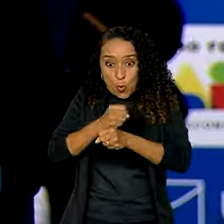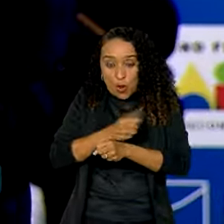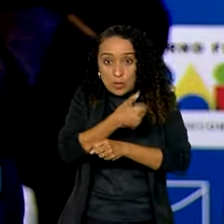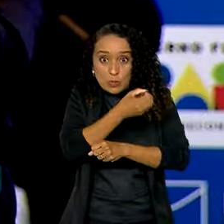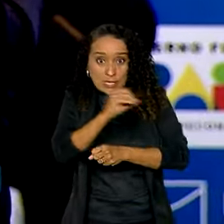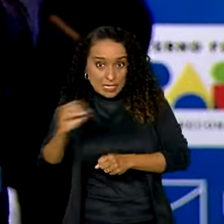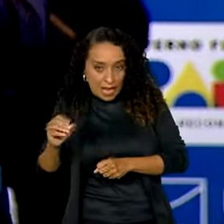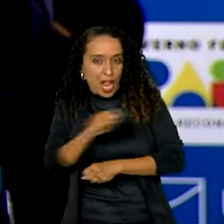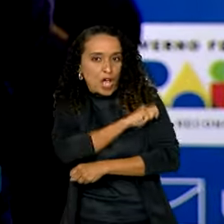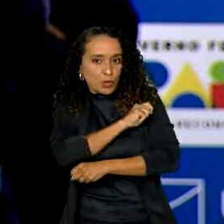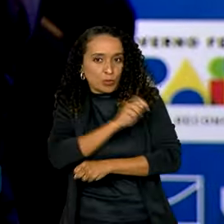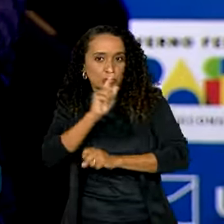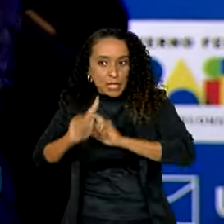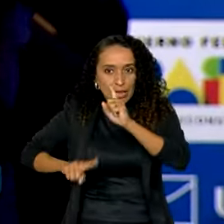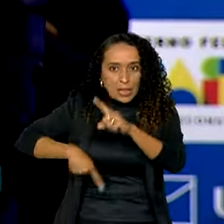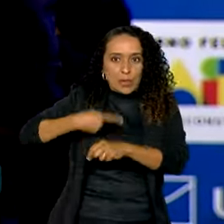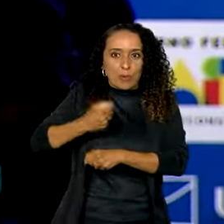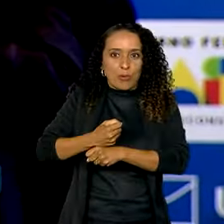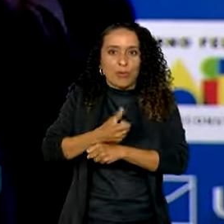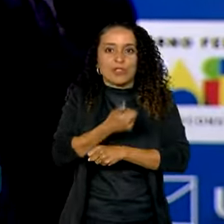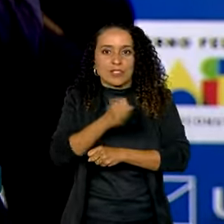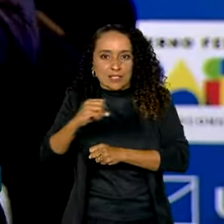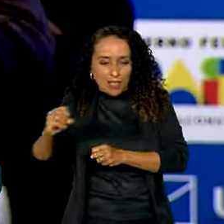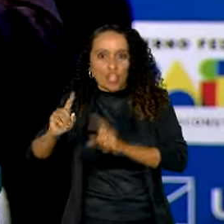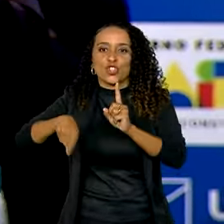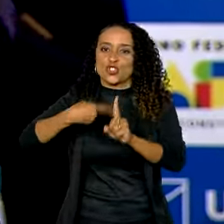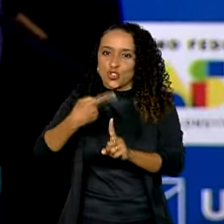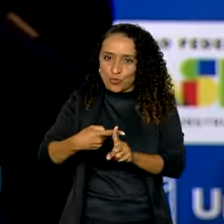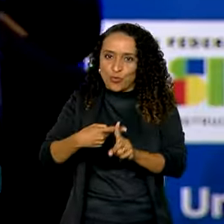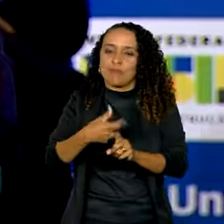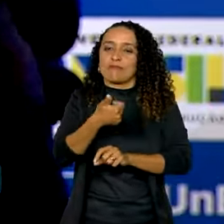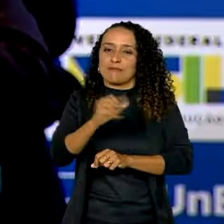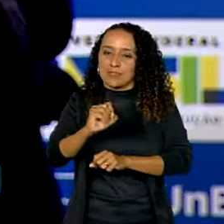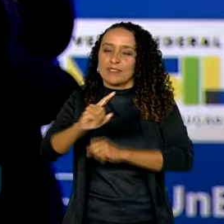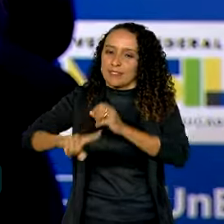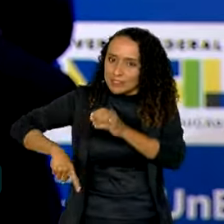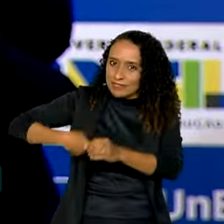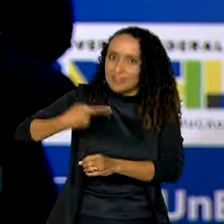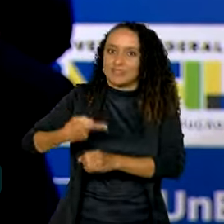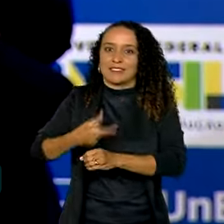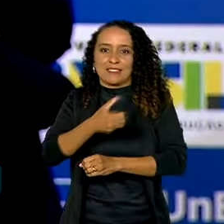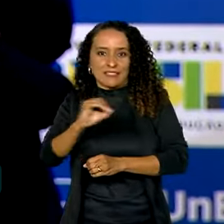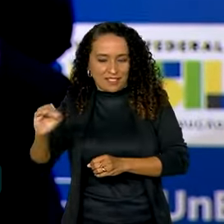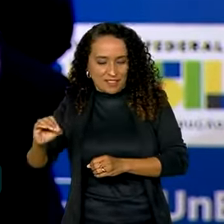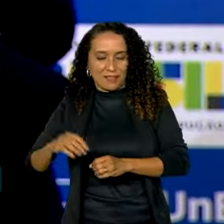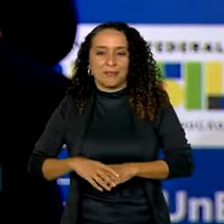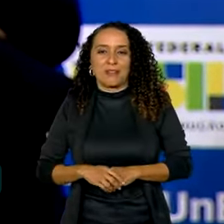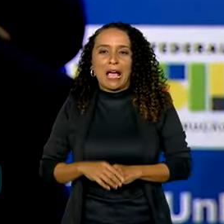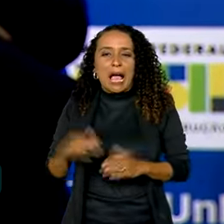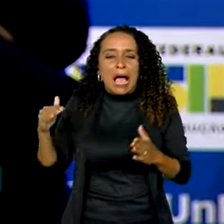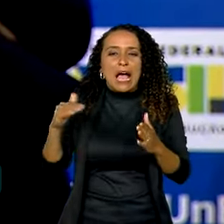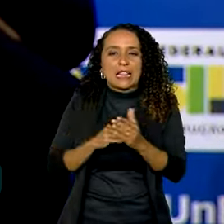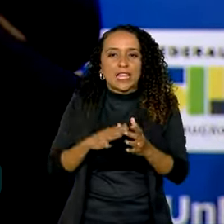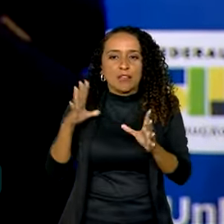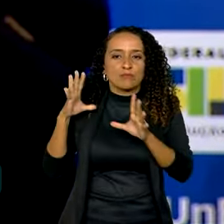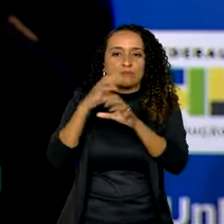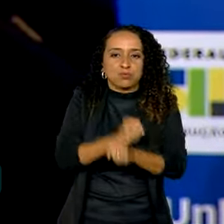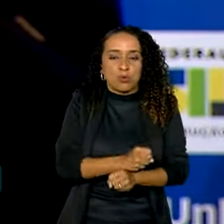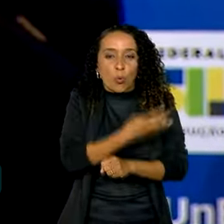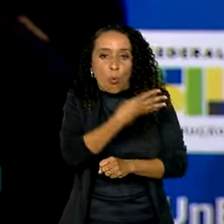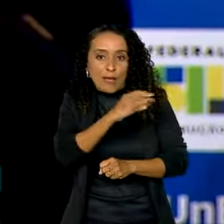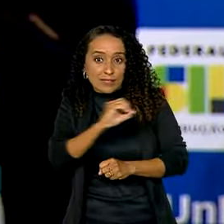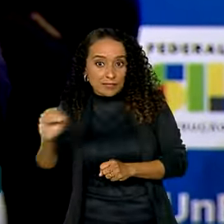no ano seguinte mais 100, no outro ano mais 100, no outro ano mais 100, até chegar em 400